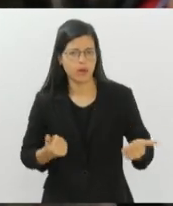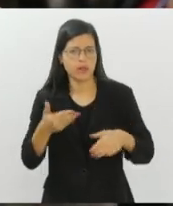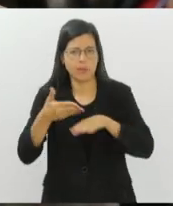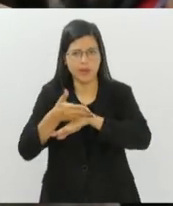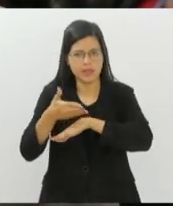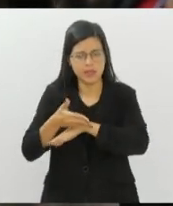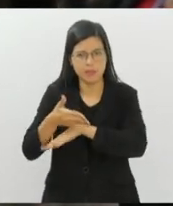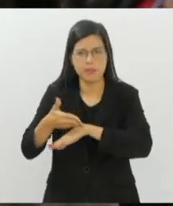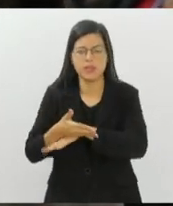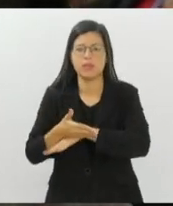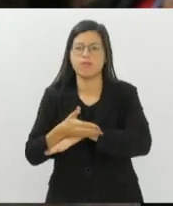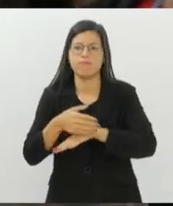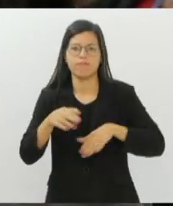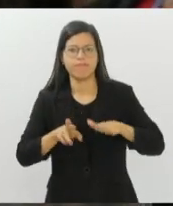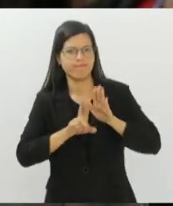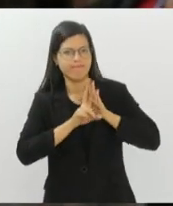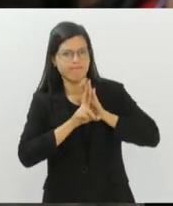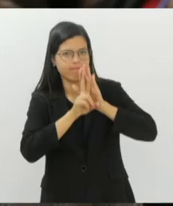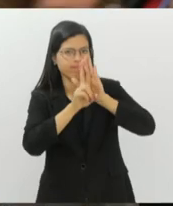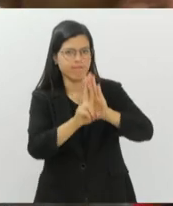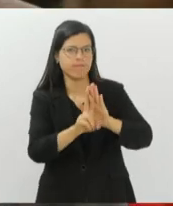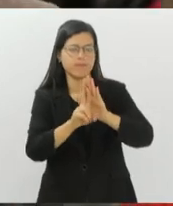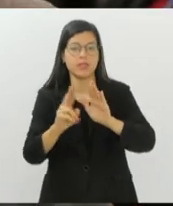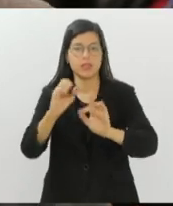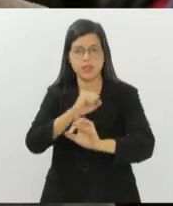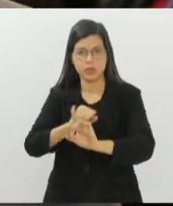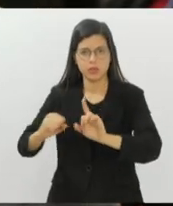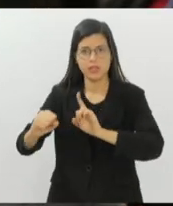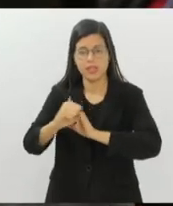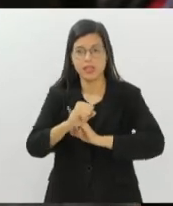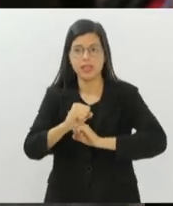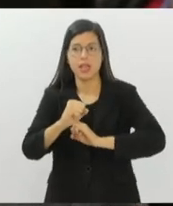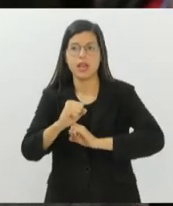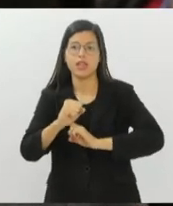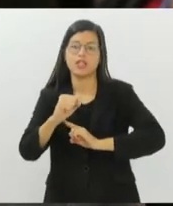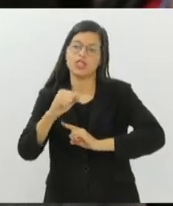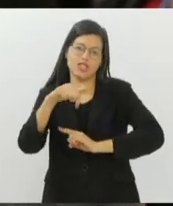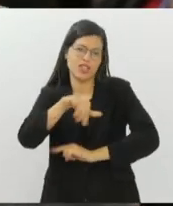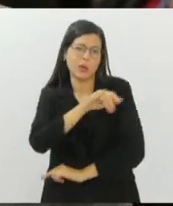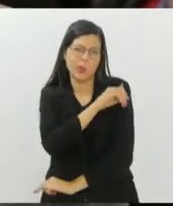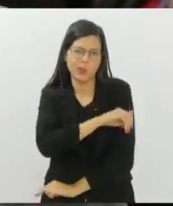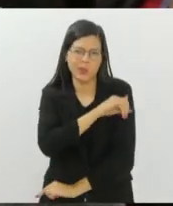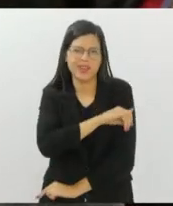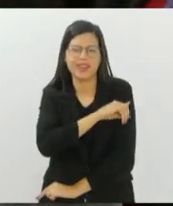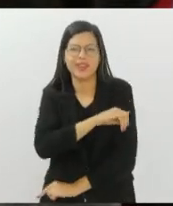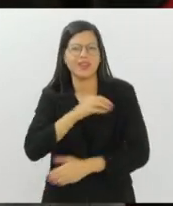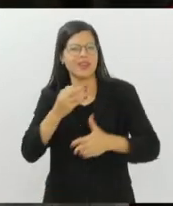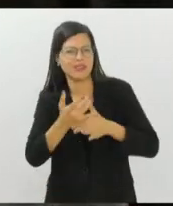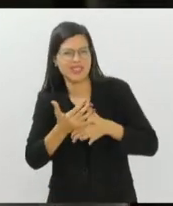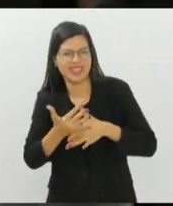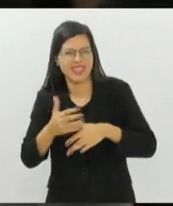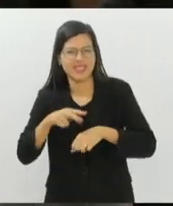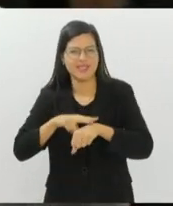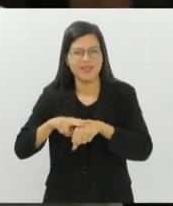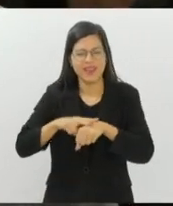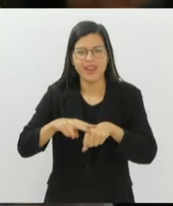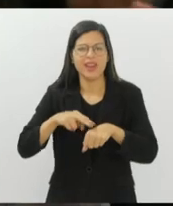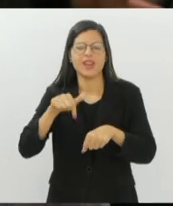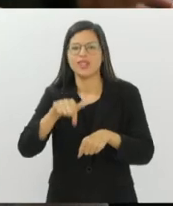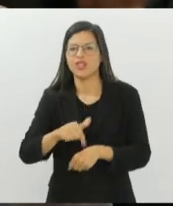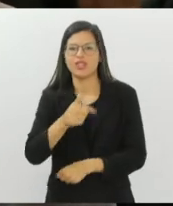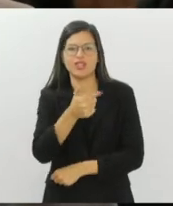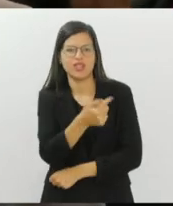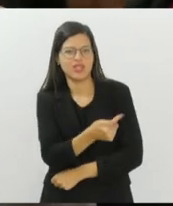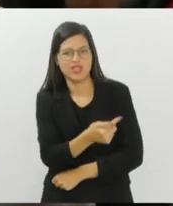apoiando, ser uma grande representatividade da sociedade na Cidade Verde, que é o Rio de Janeiro, é o berço da economia 92, Rio mais 10, Rio mais